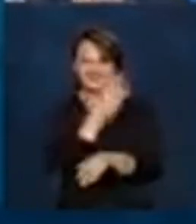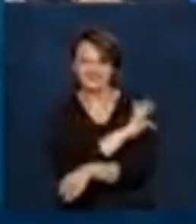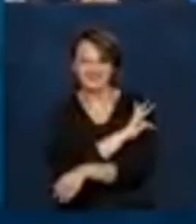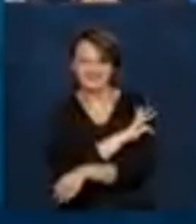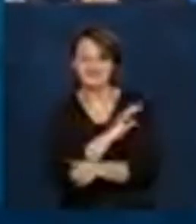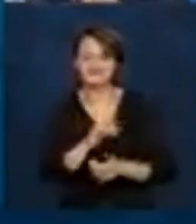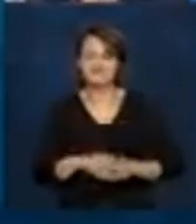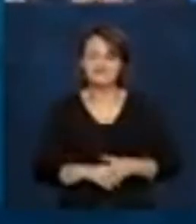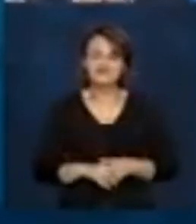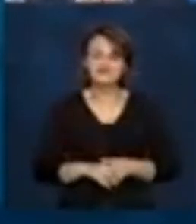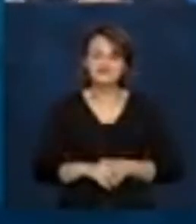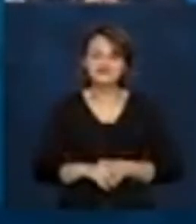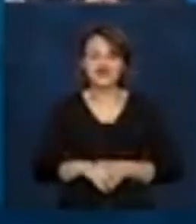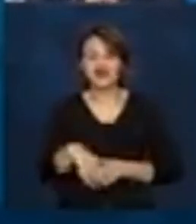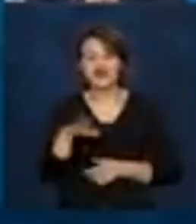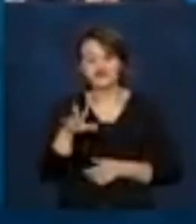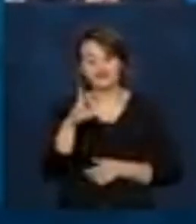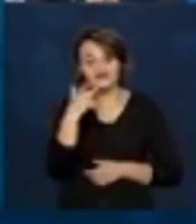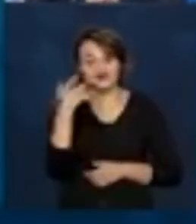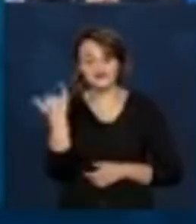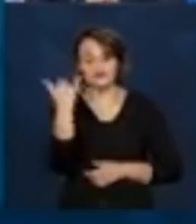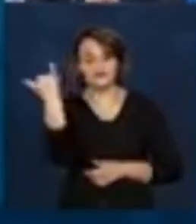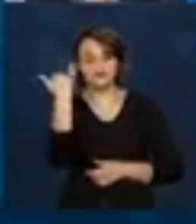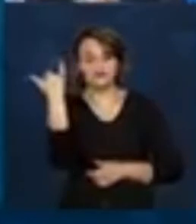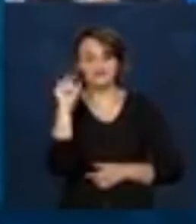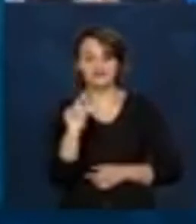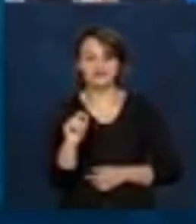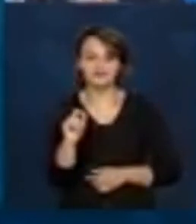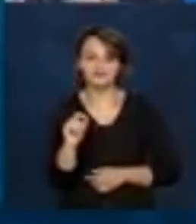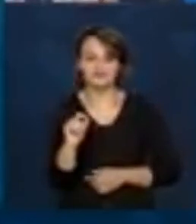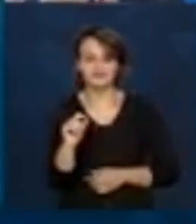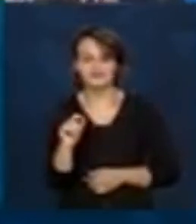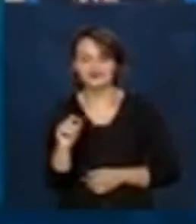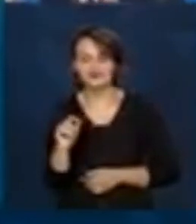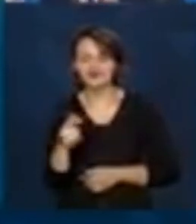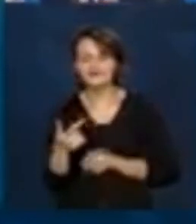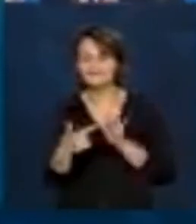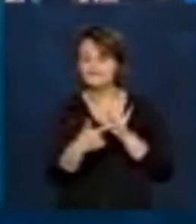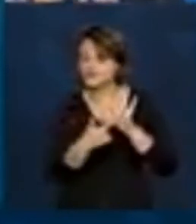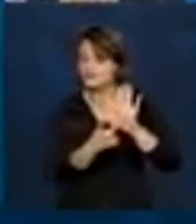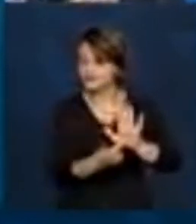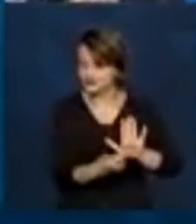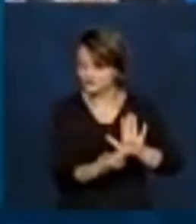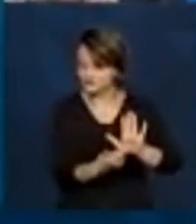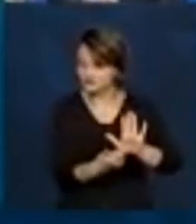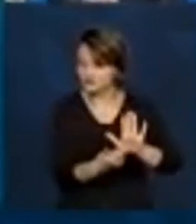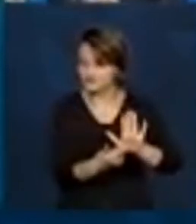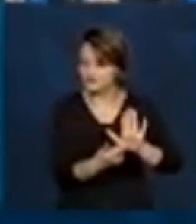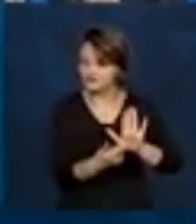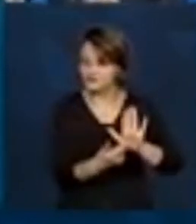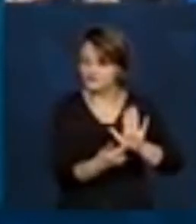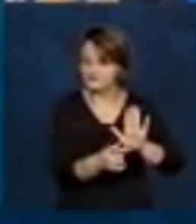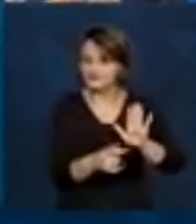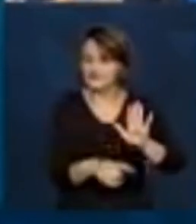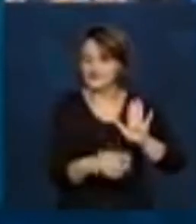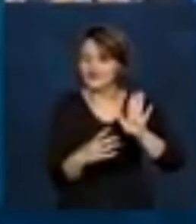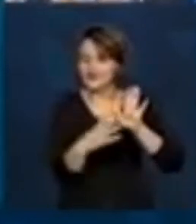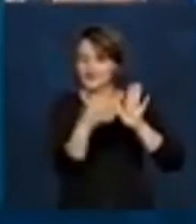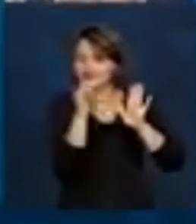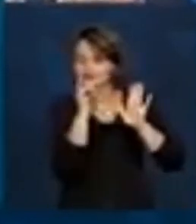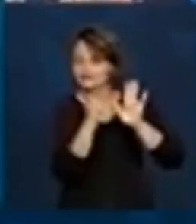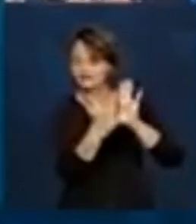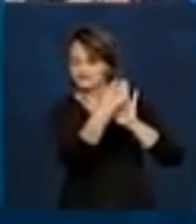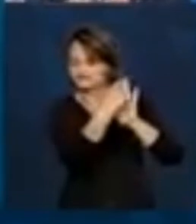caso, o importante que nós temos é exatamente mostrar todos os exemplos